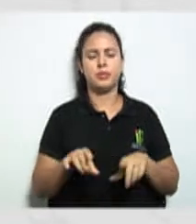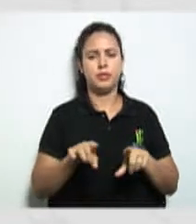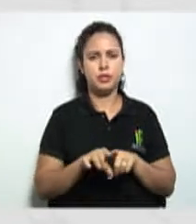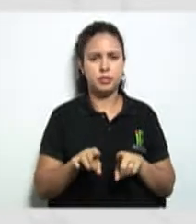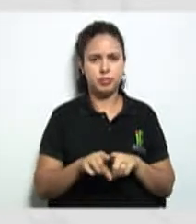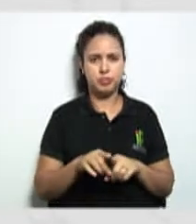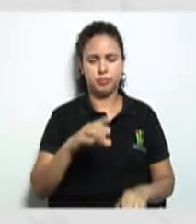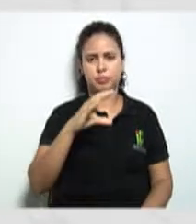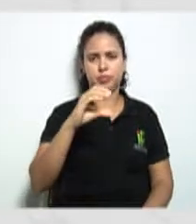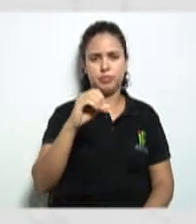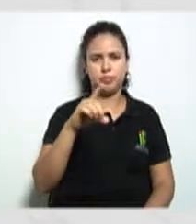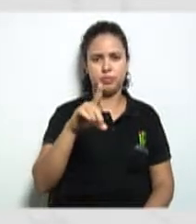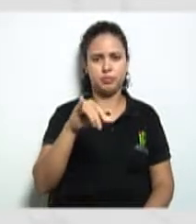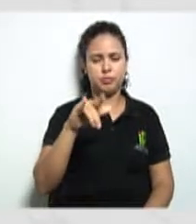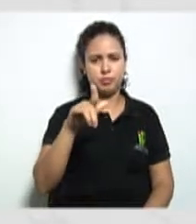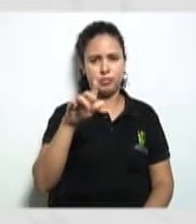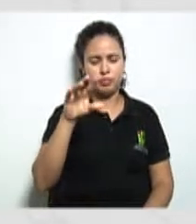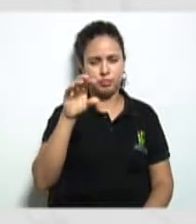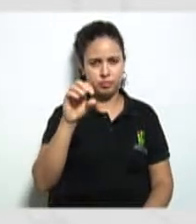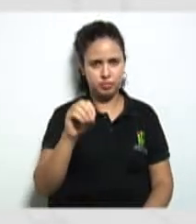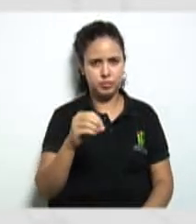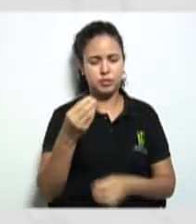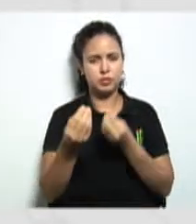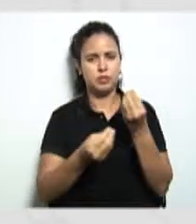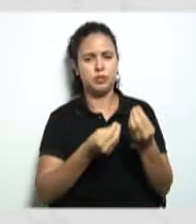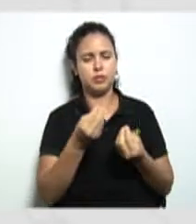o nosso código civil também vai estar abordando a questão